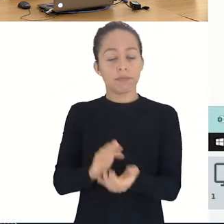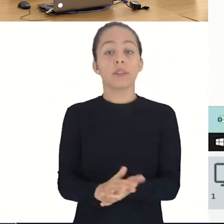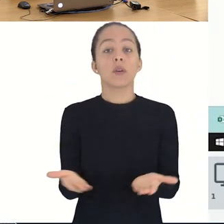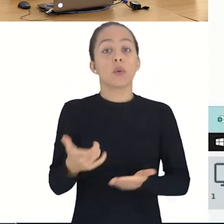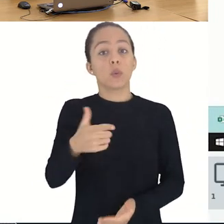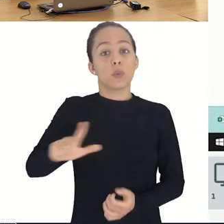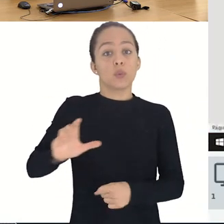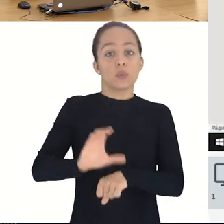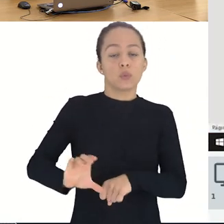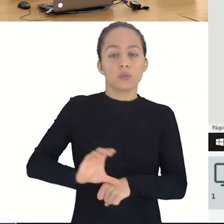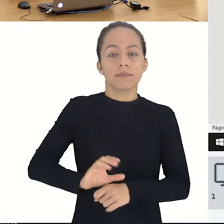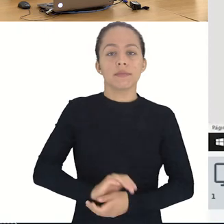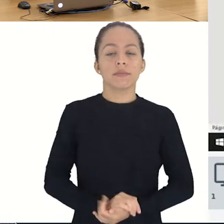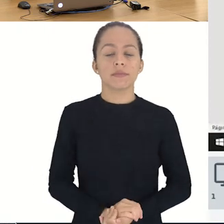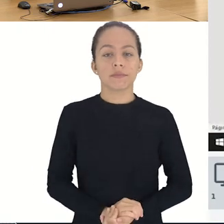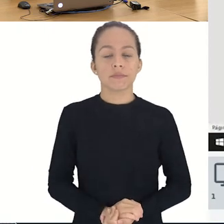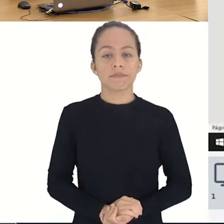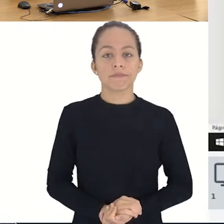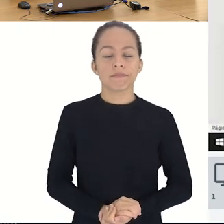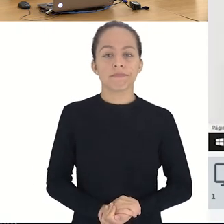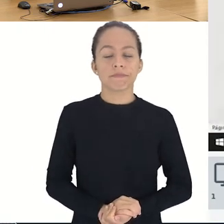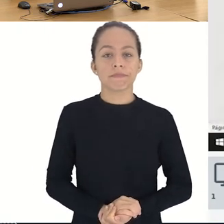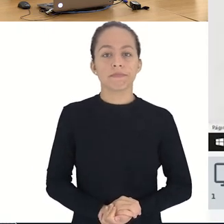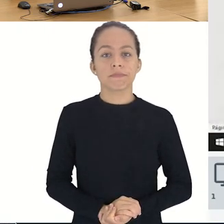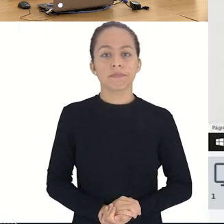para o próximo curso. A semente utilizada ser